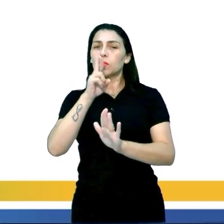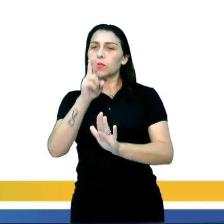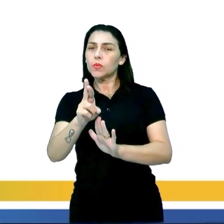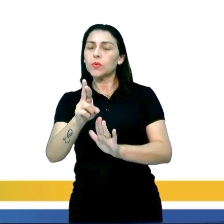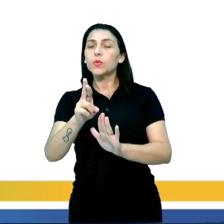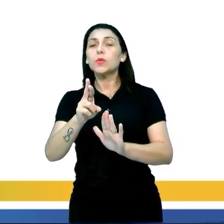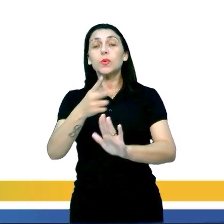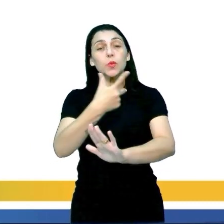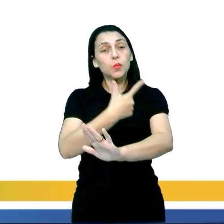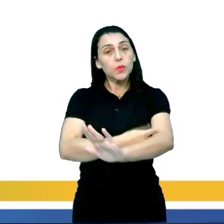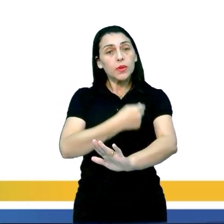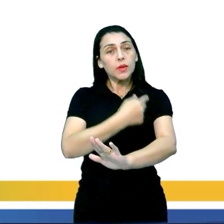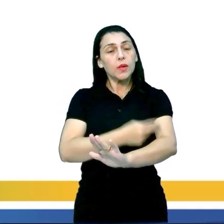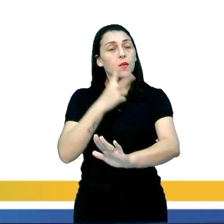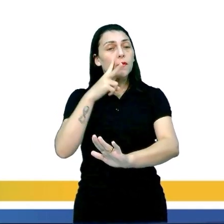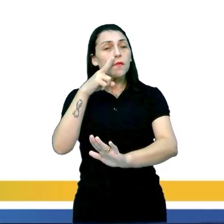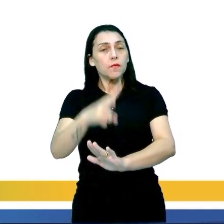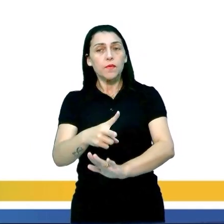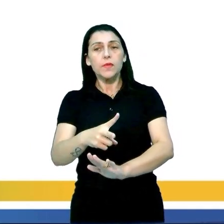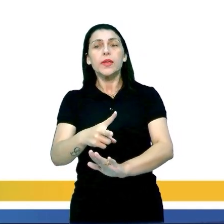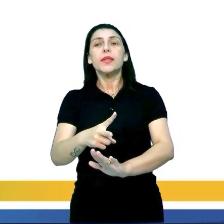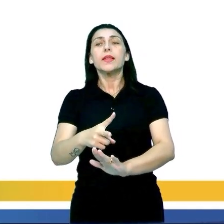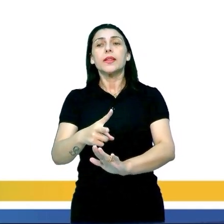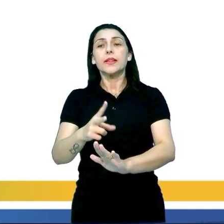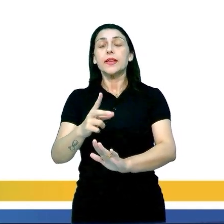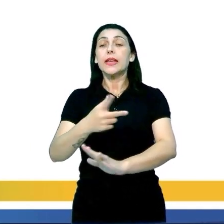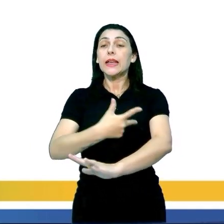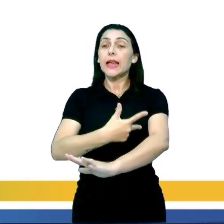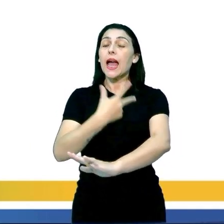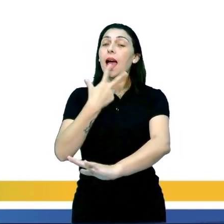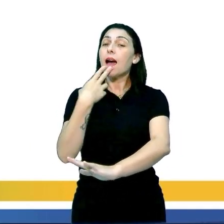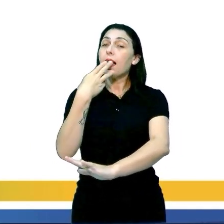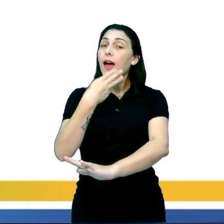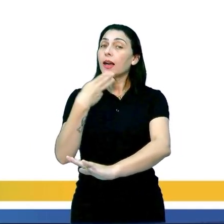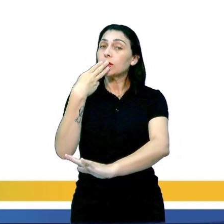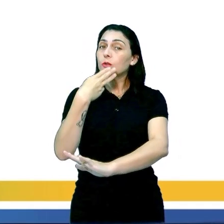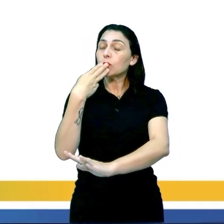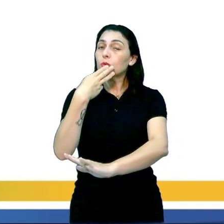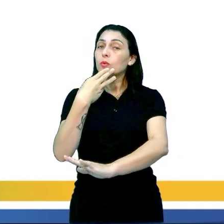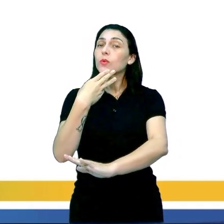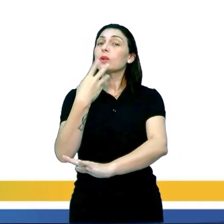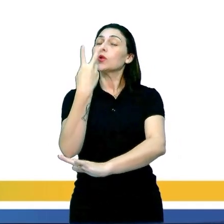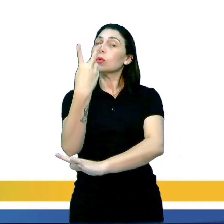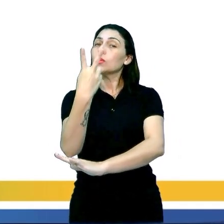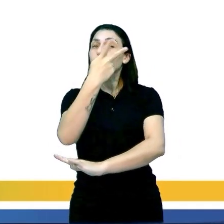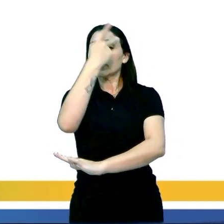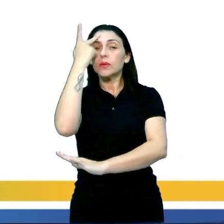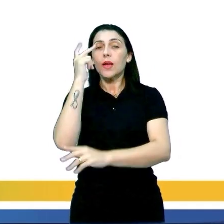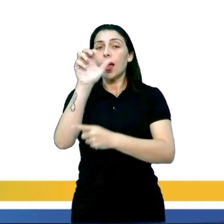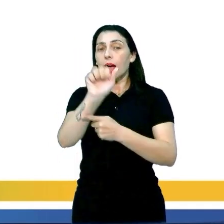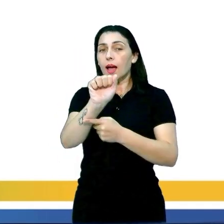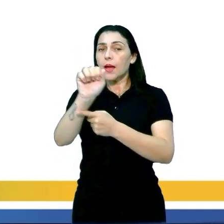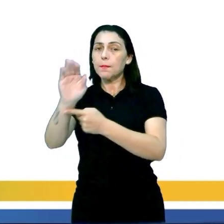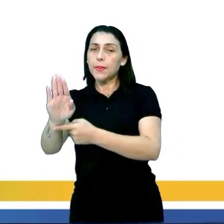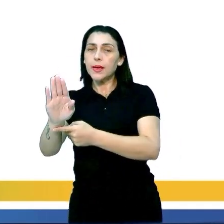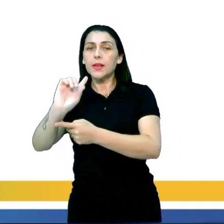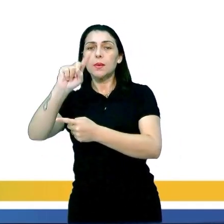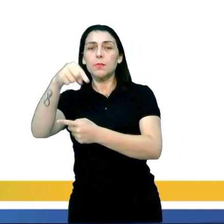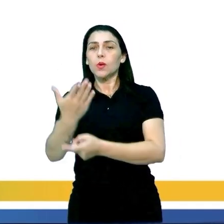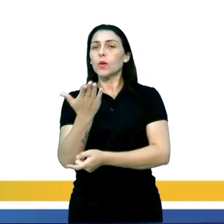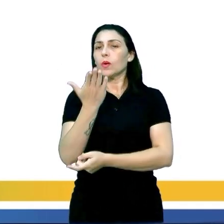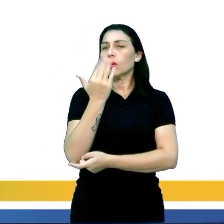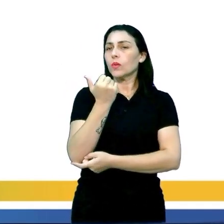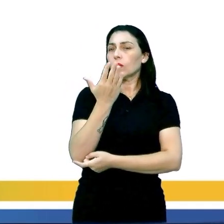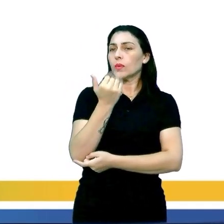de um exame que revela as concentrações de glicose de duas pessoas. A e AB. Após uma